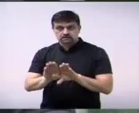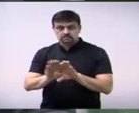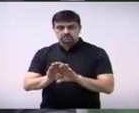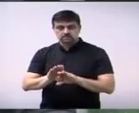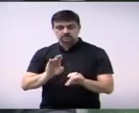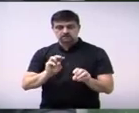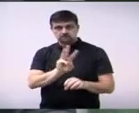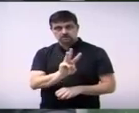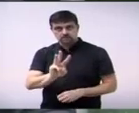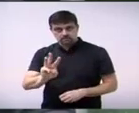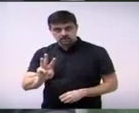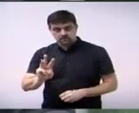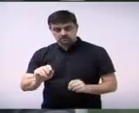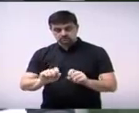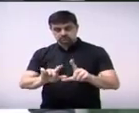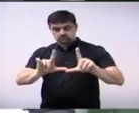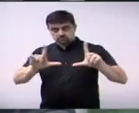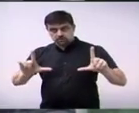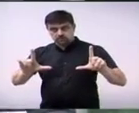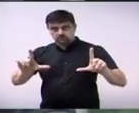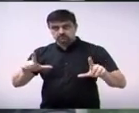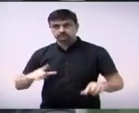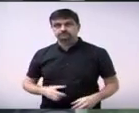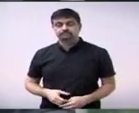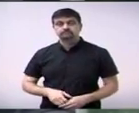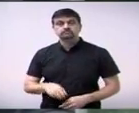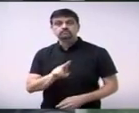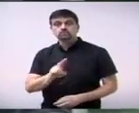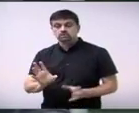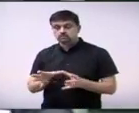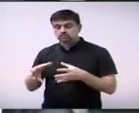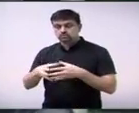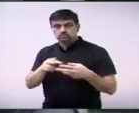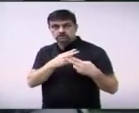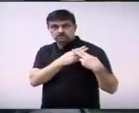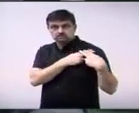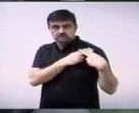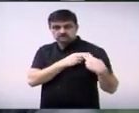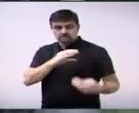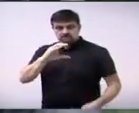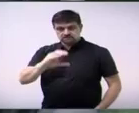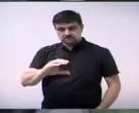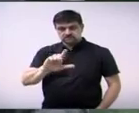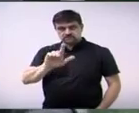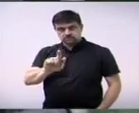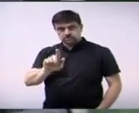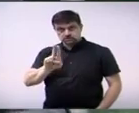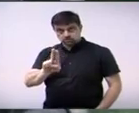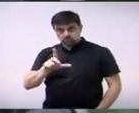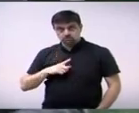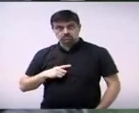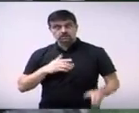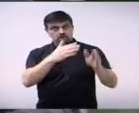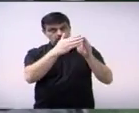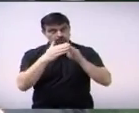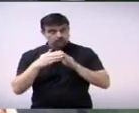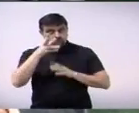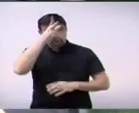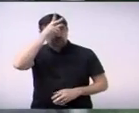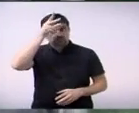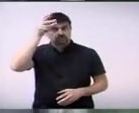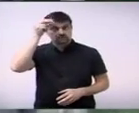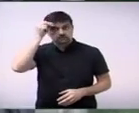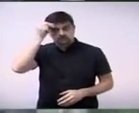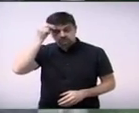controladoria geral da União CGU então estou fazendo essa indicação aqui ao executivo que